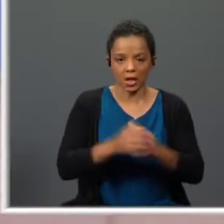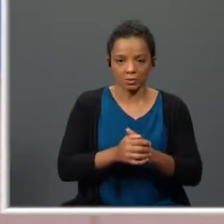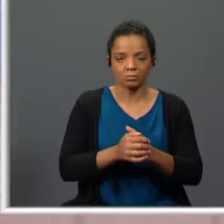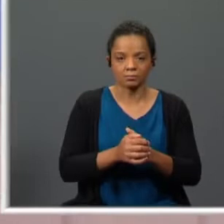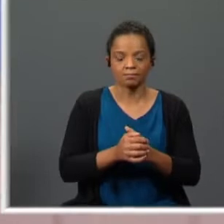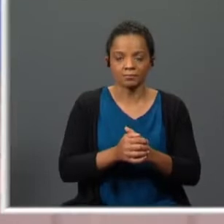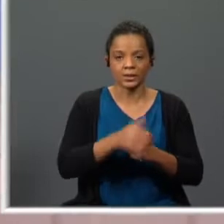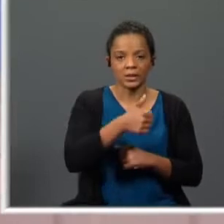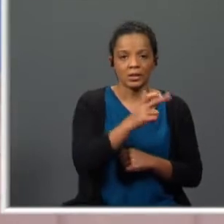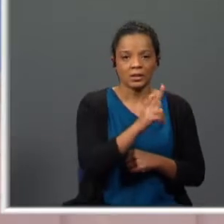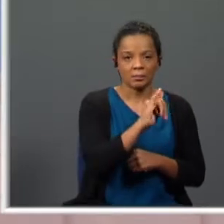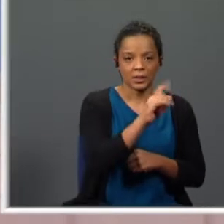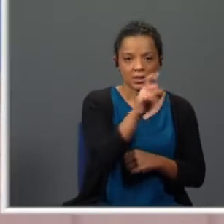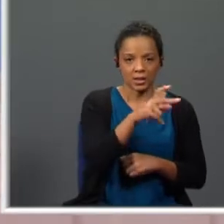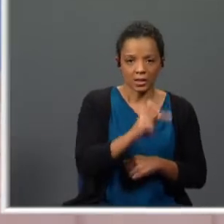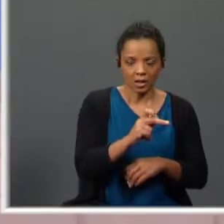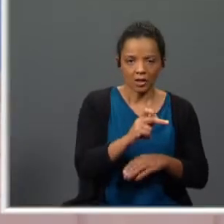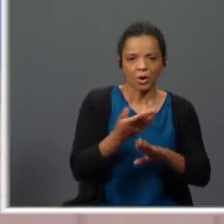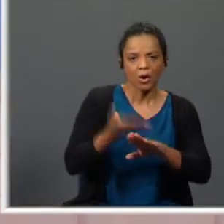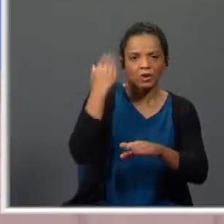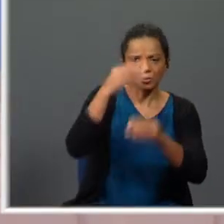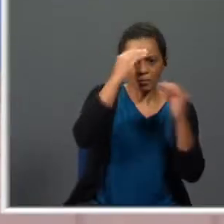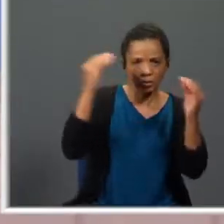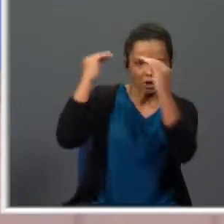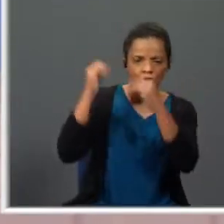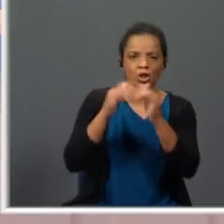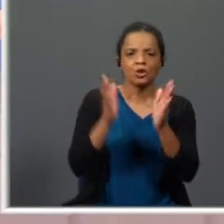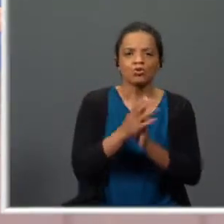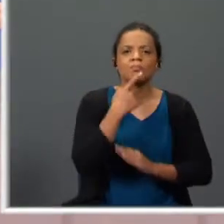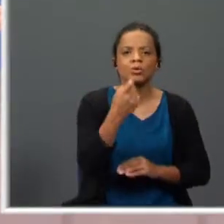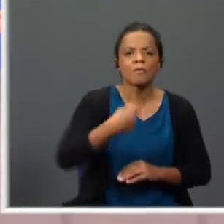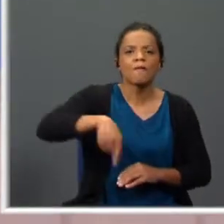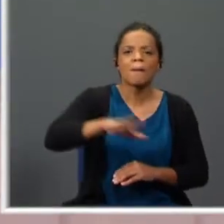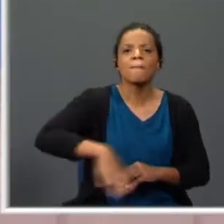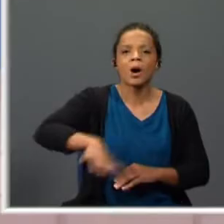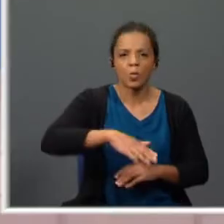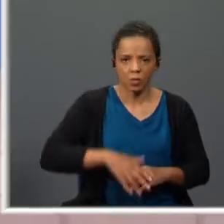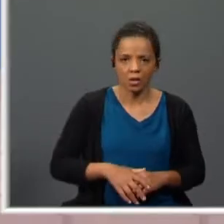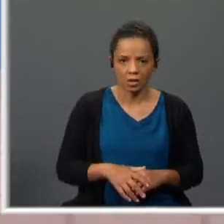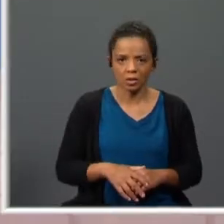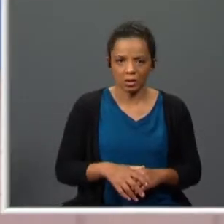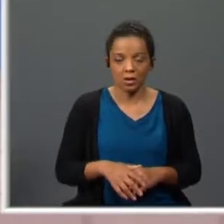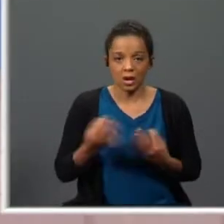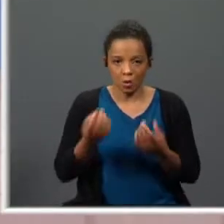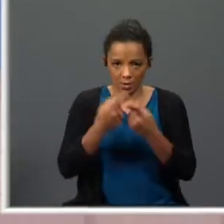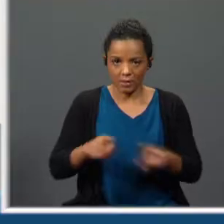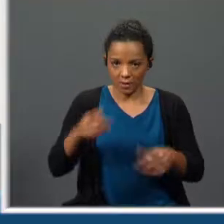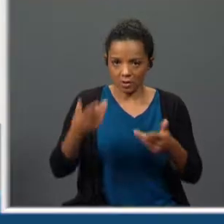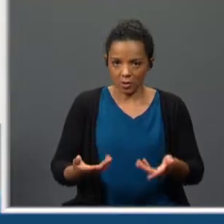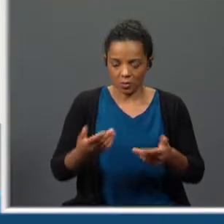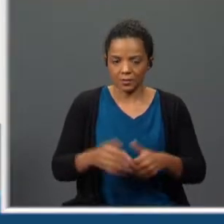Brisida Vaz com a das personagens anteriores. Todas elas perguntavam para onde é que vai, não é? Portanto, há aqui uma diferença.